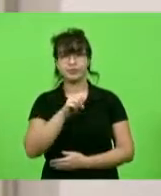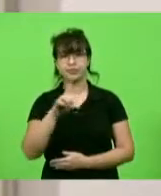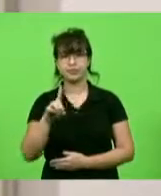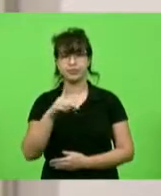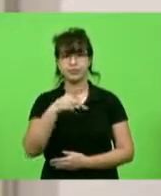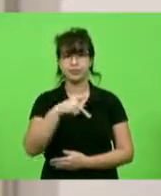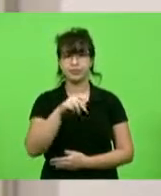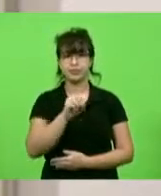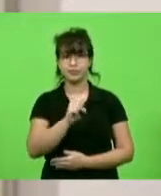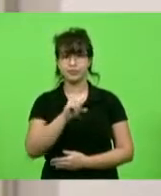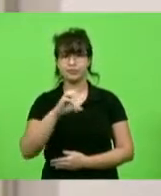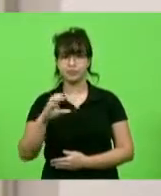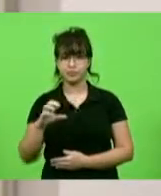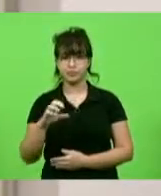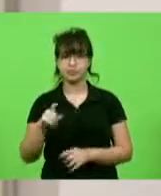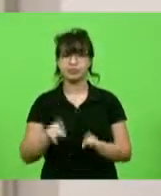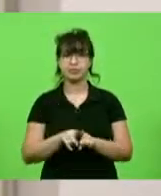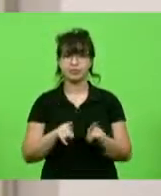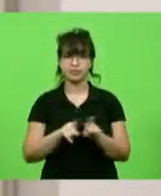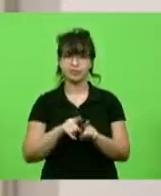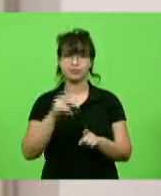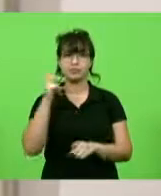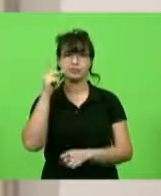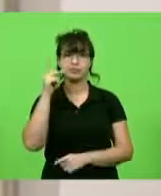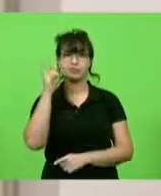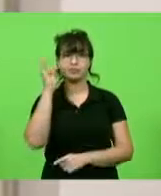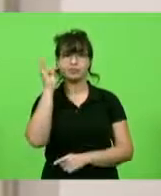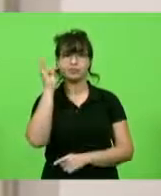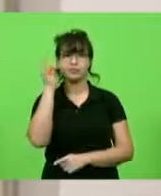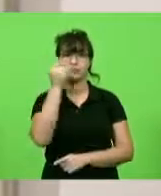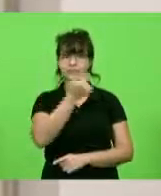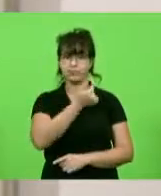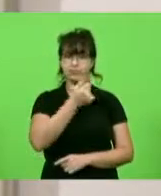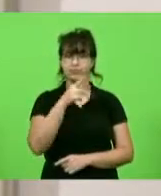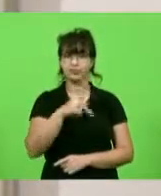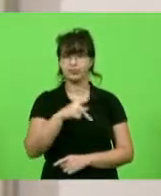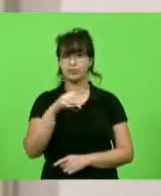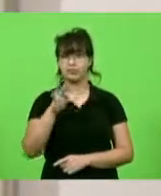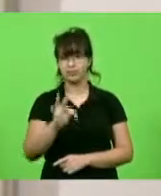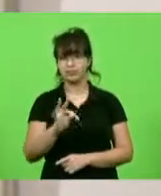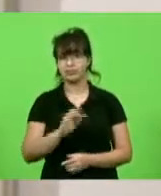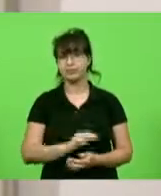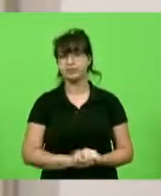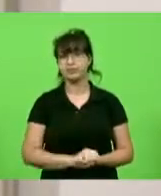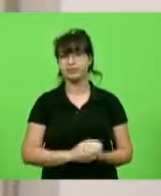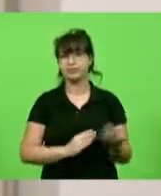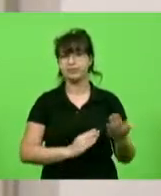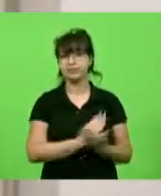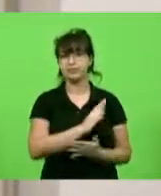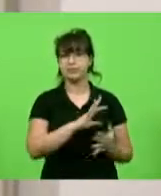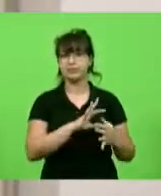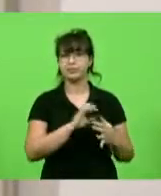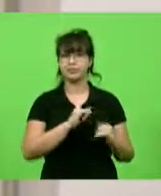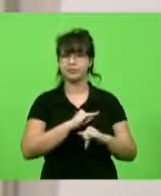PSC e Fabiano da Luz, PT. Ordem do dia, foram aprovados os pedidos de informação